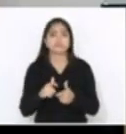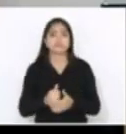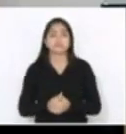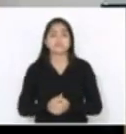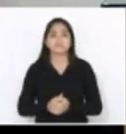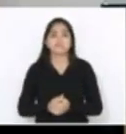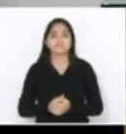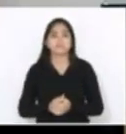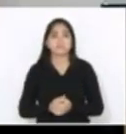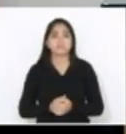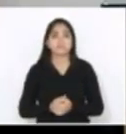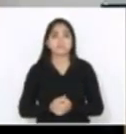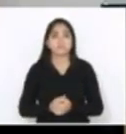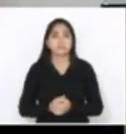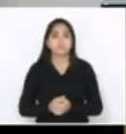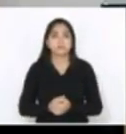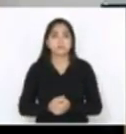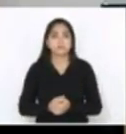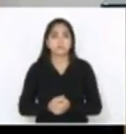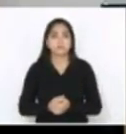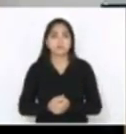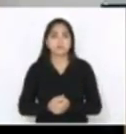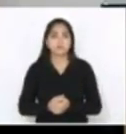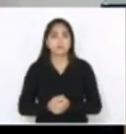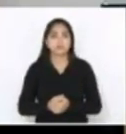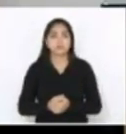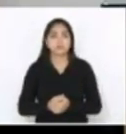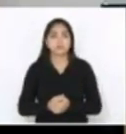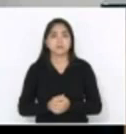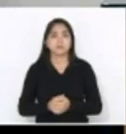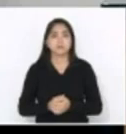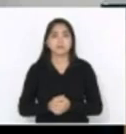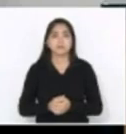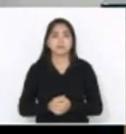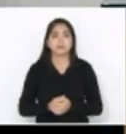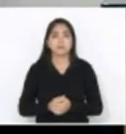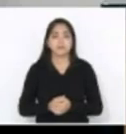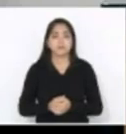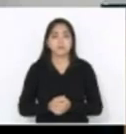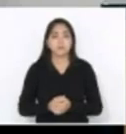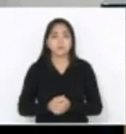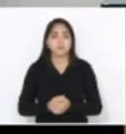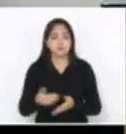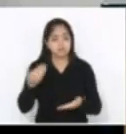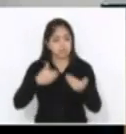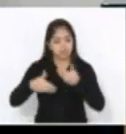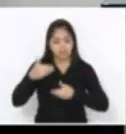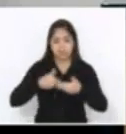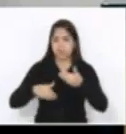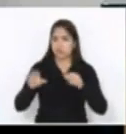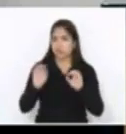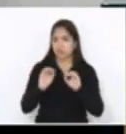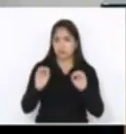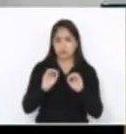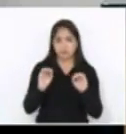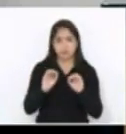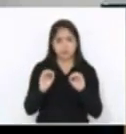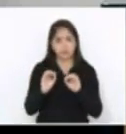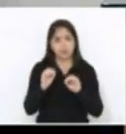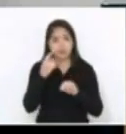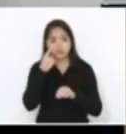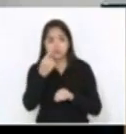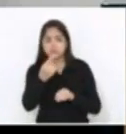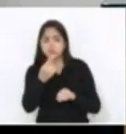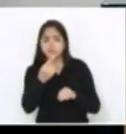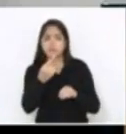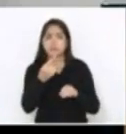E nós não era tratado nem com pão seco, porque nem pão seco dava para a gente. Aí a gente via os deputados da base do